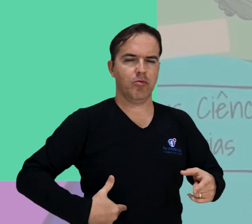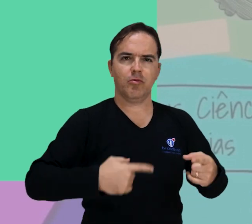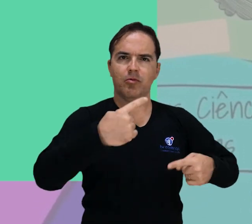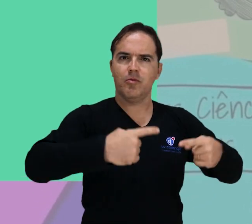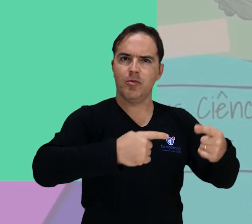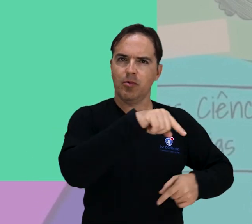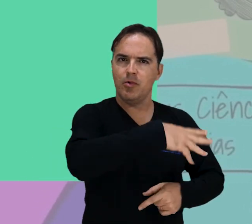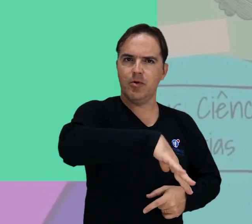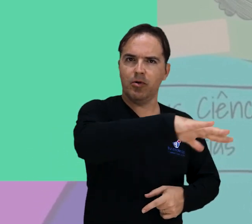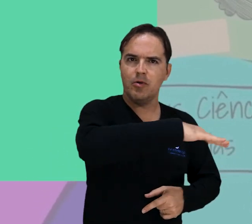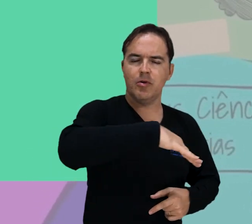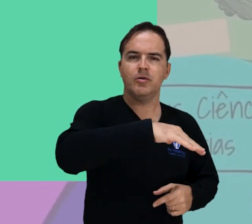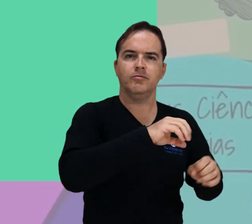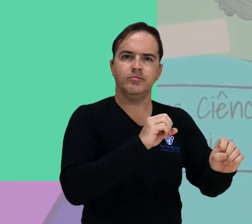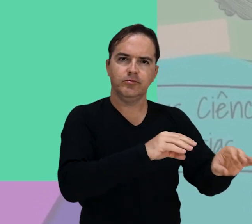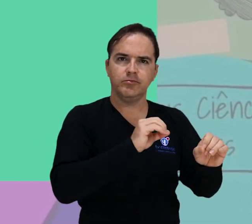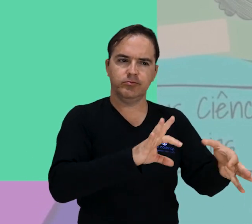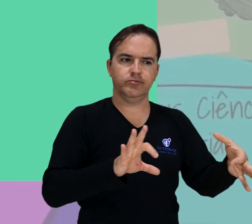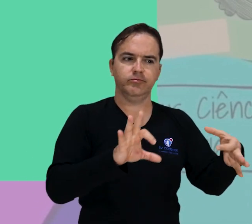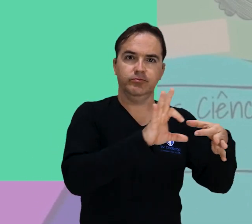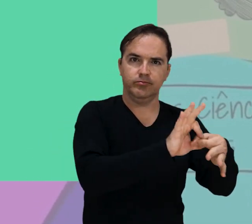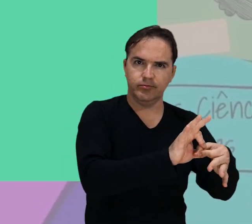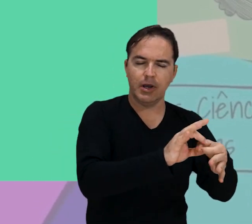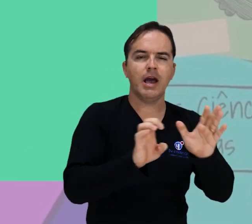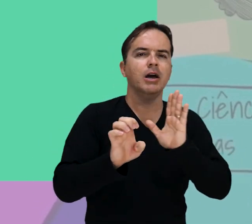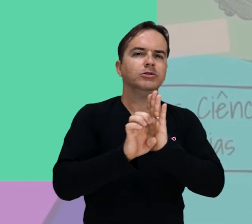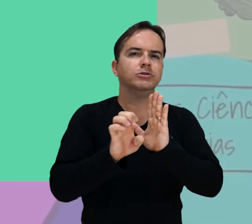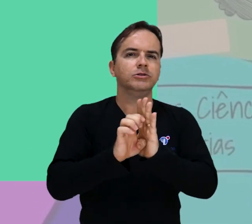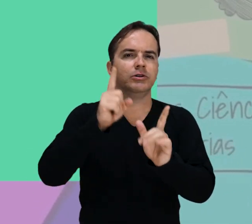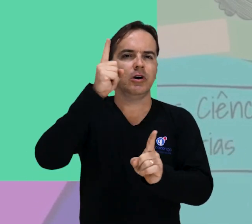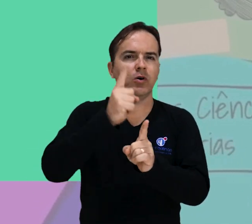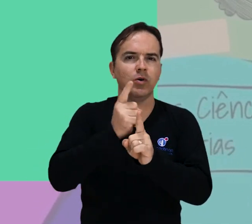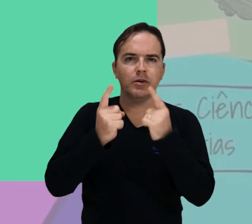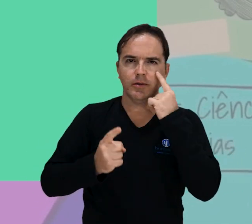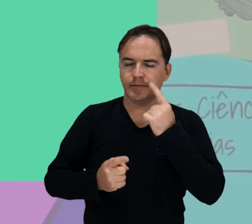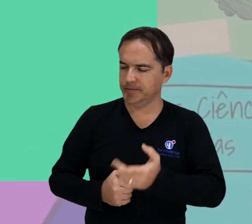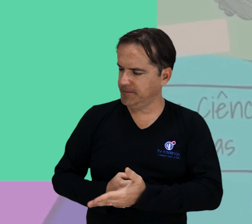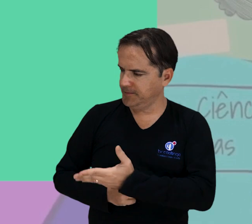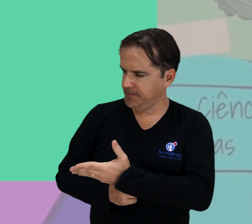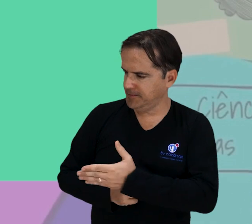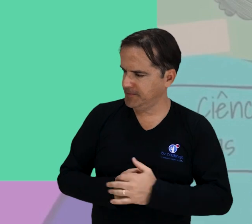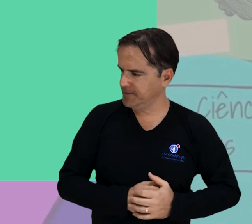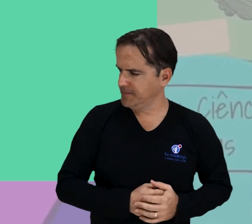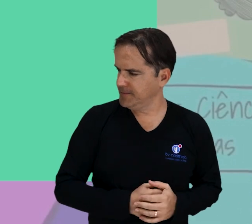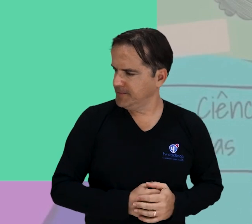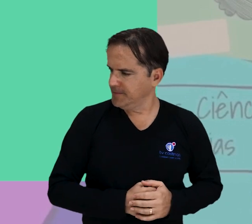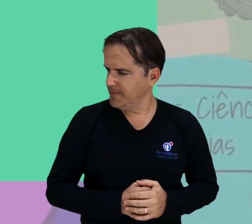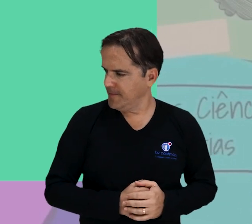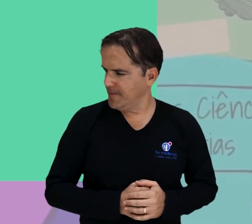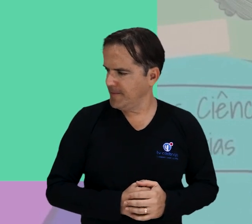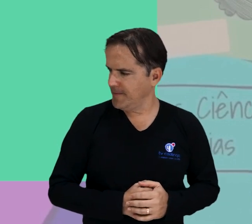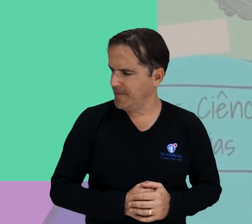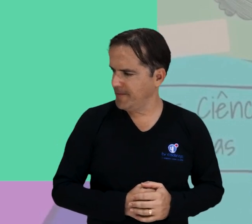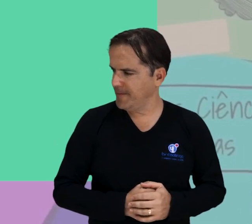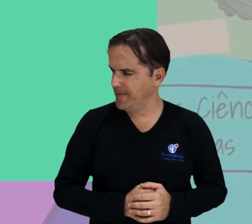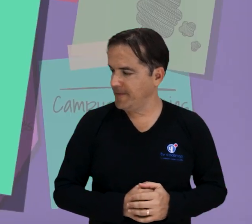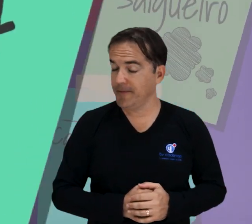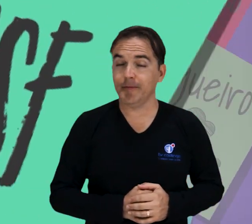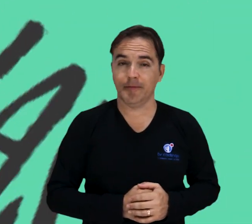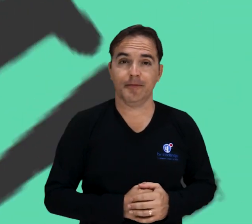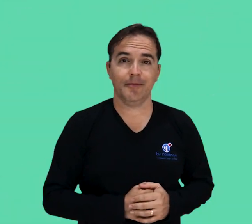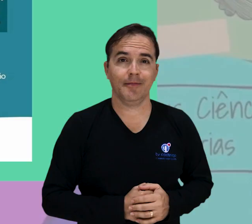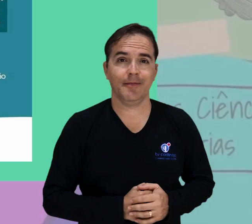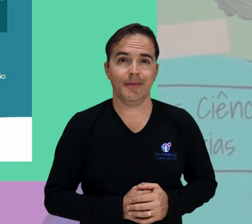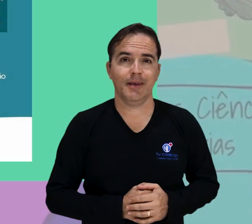de ensino. O edital com mais informações você encontra no site portais.univasf.edu.br.